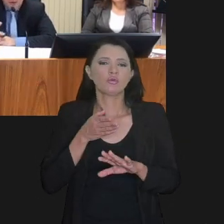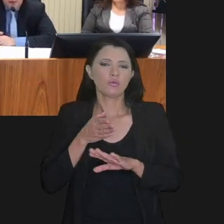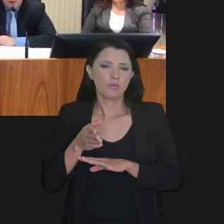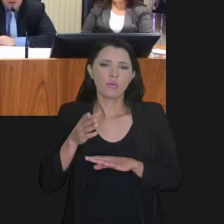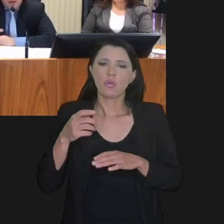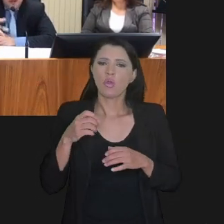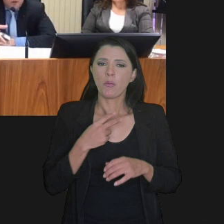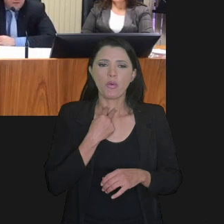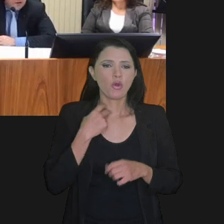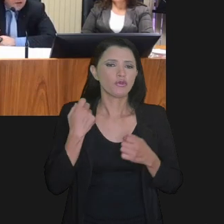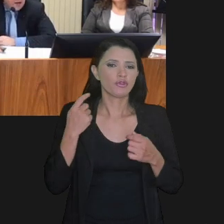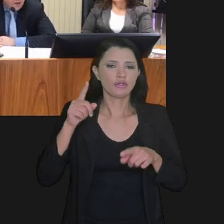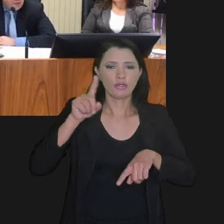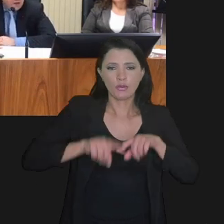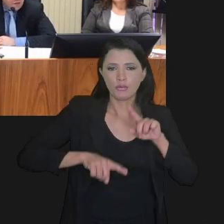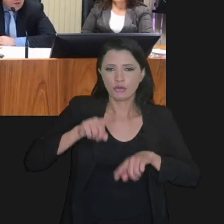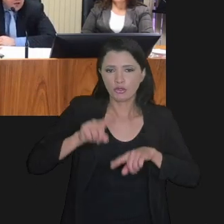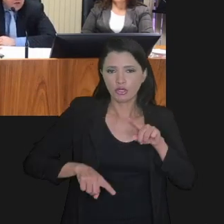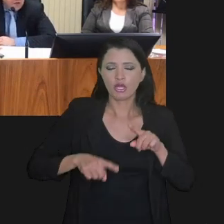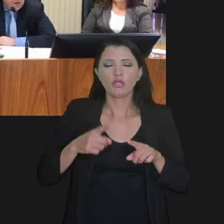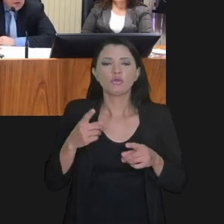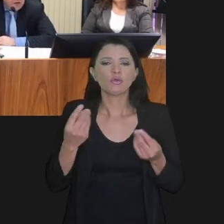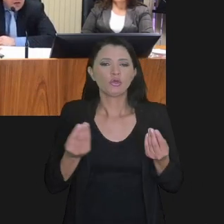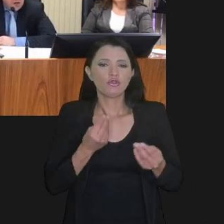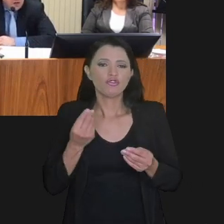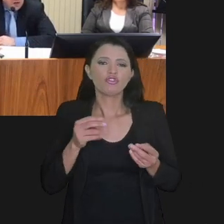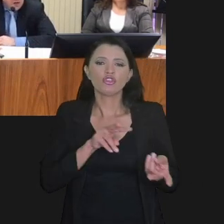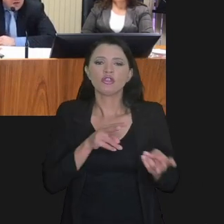aquele débito que está na decompa não pode ser objeto